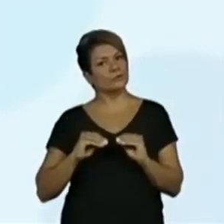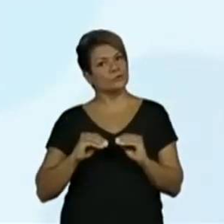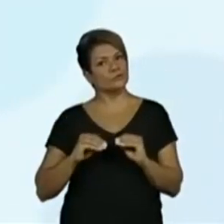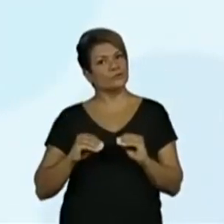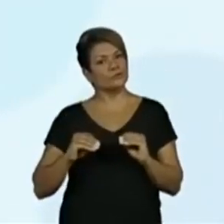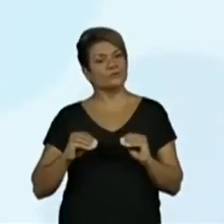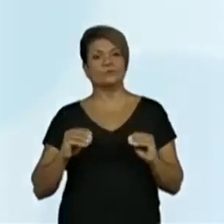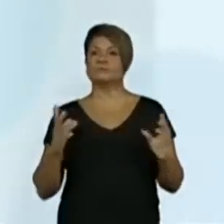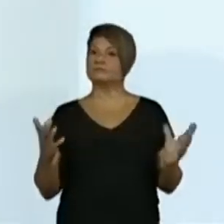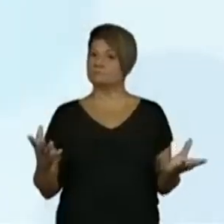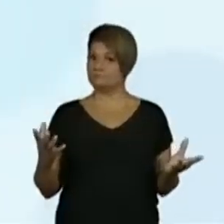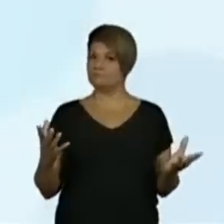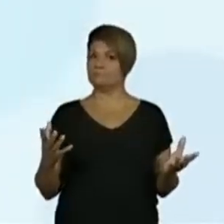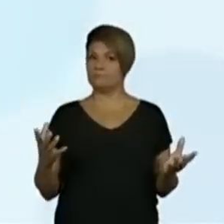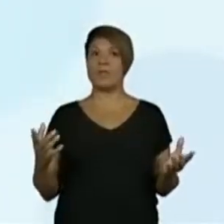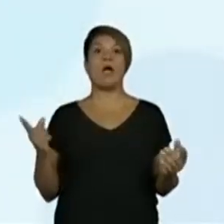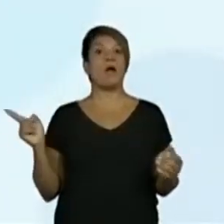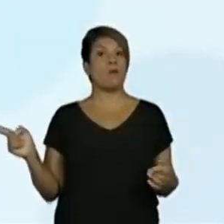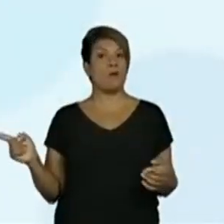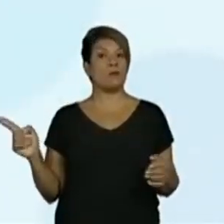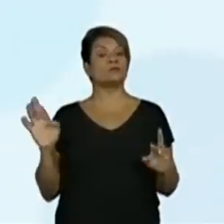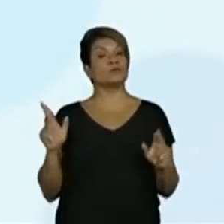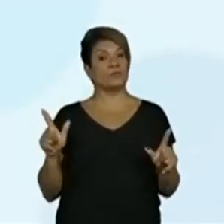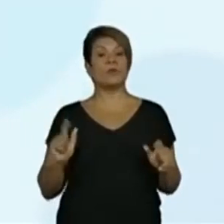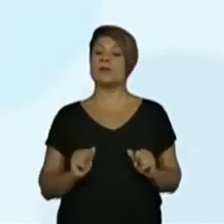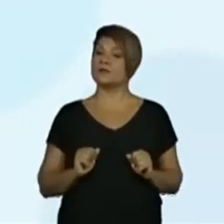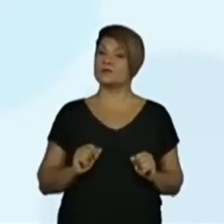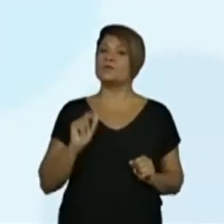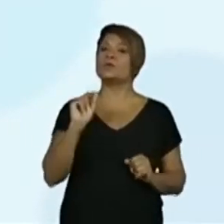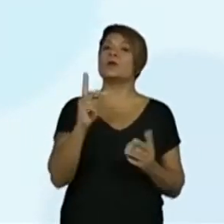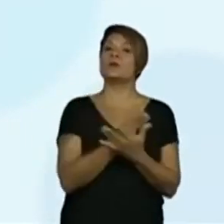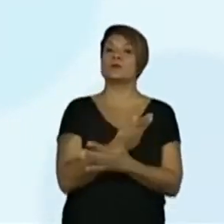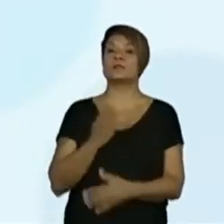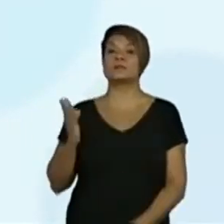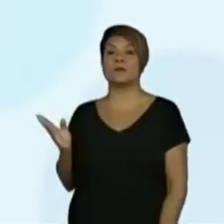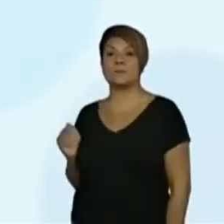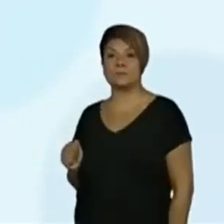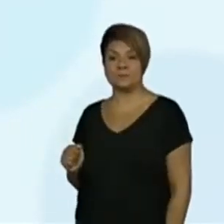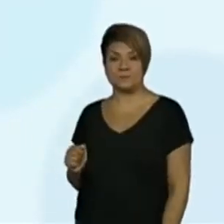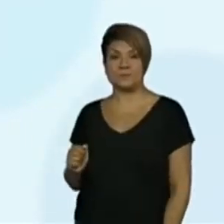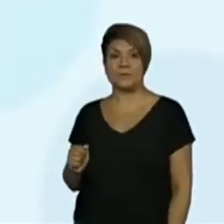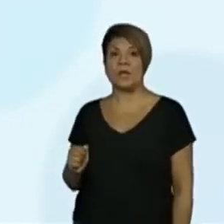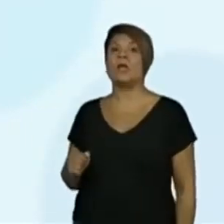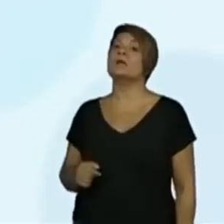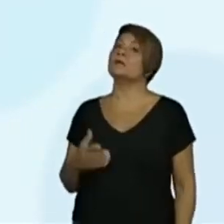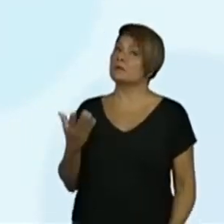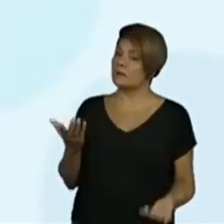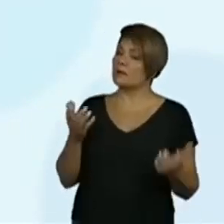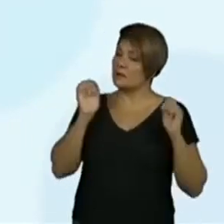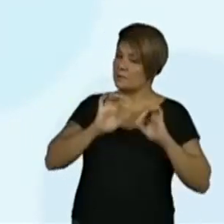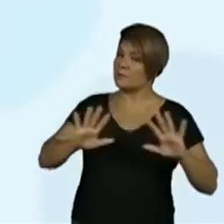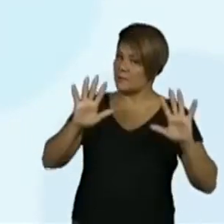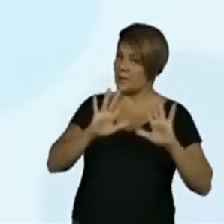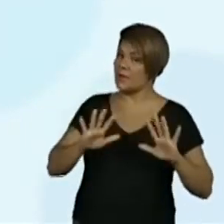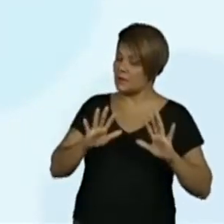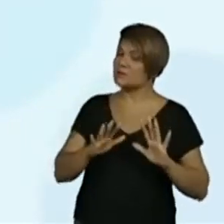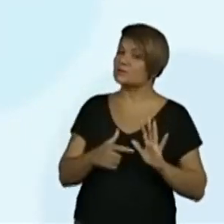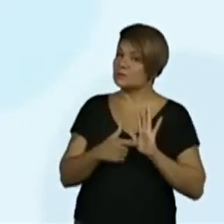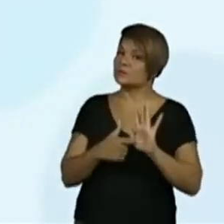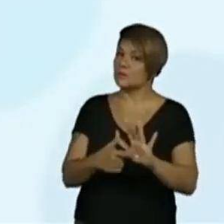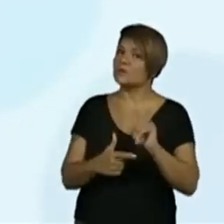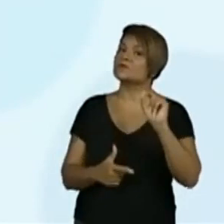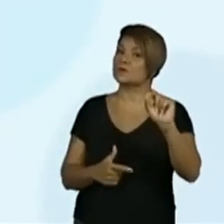Olha que diferença quando a gente vira a página. O que acontece? A imagem já mostrou que... É, estamos